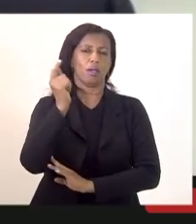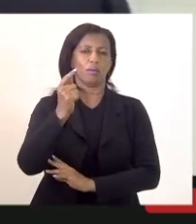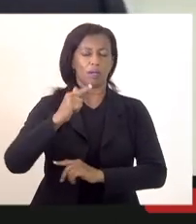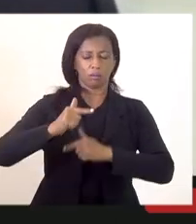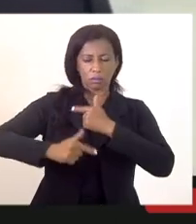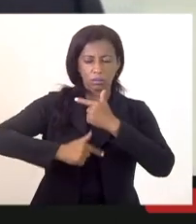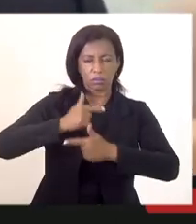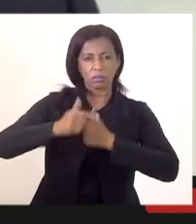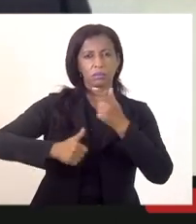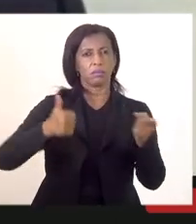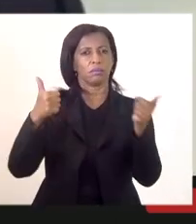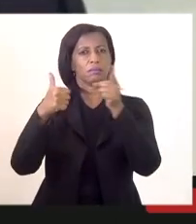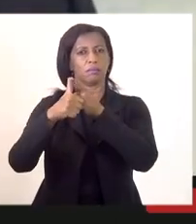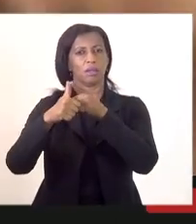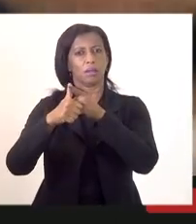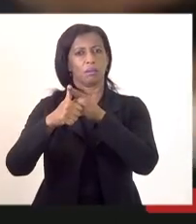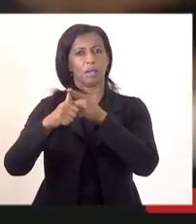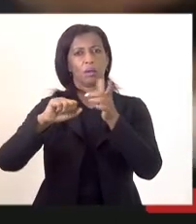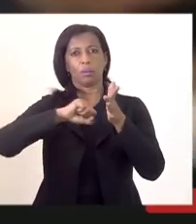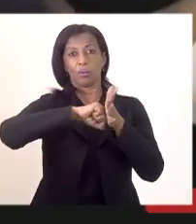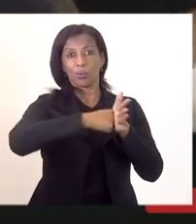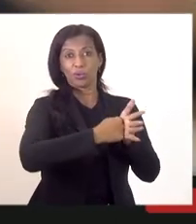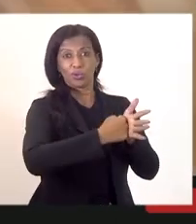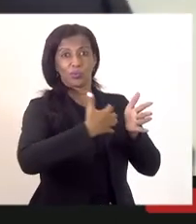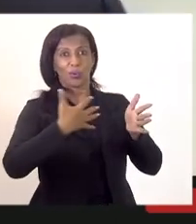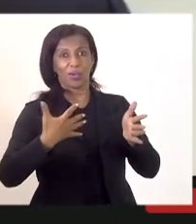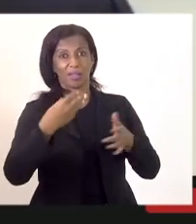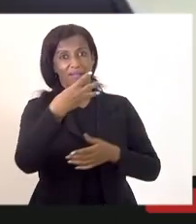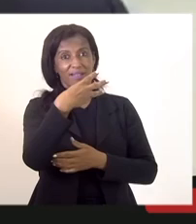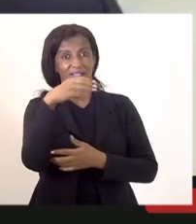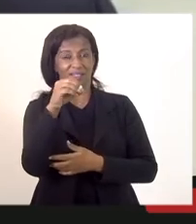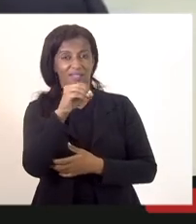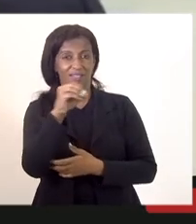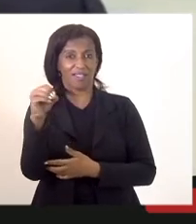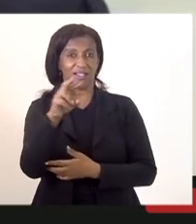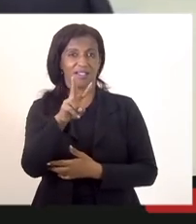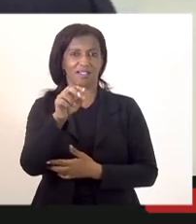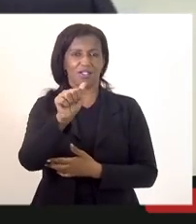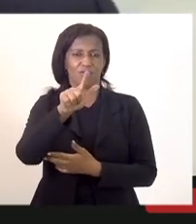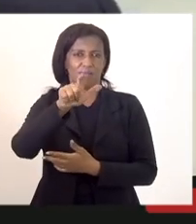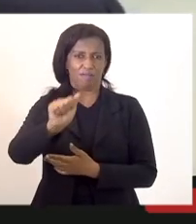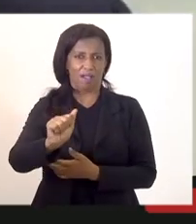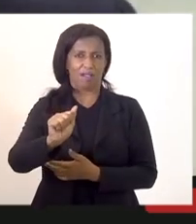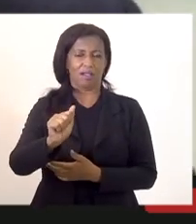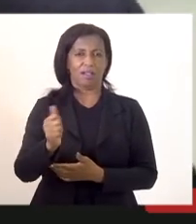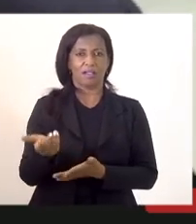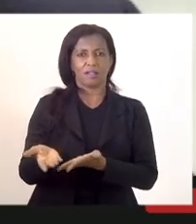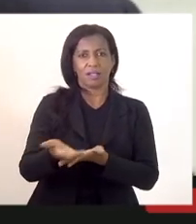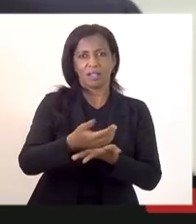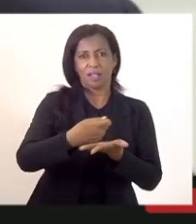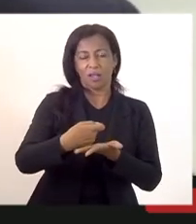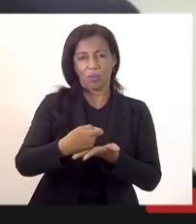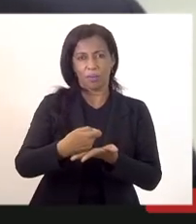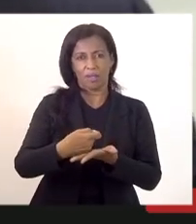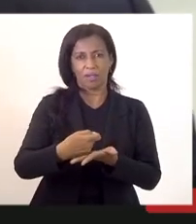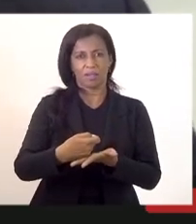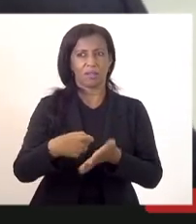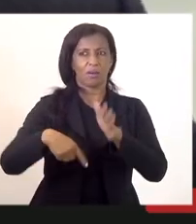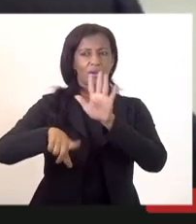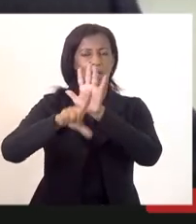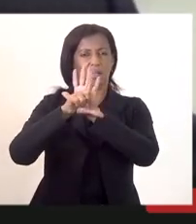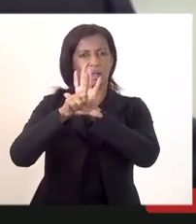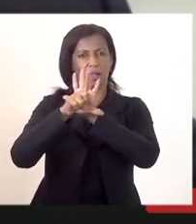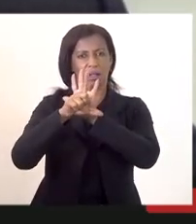primeiro pelo desbloqueio dessas 300 vagas a gente está vivendo um regime de recuperação e isso além de